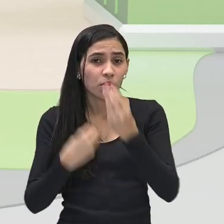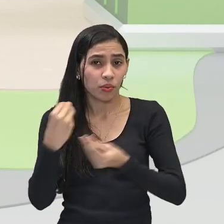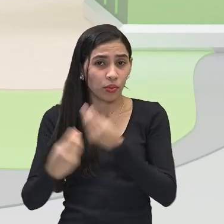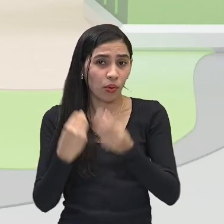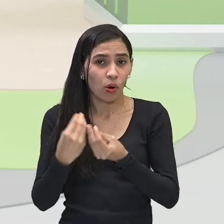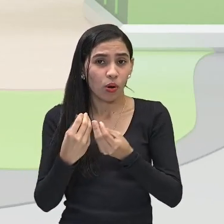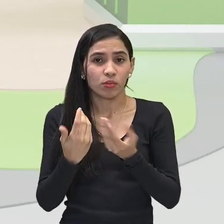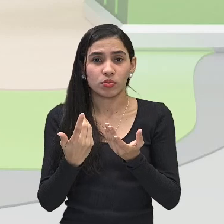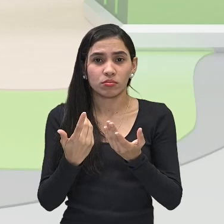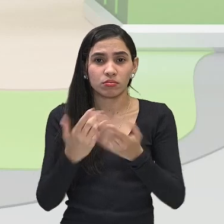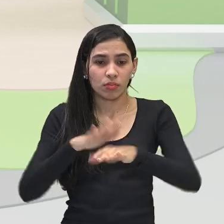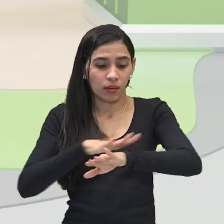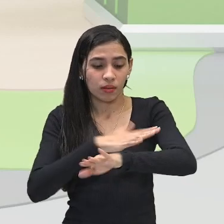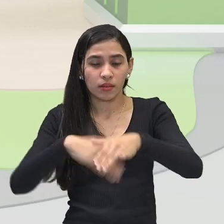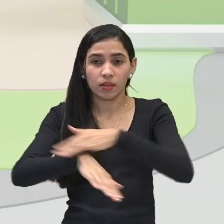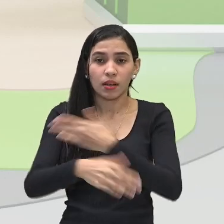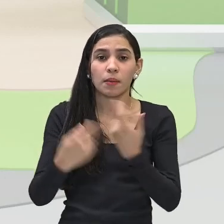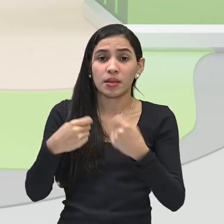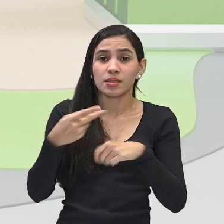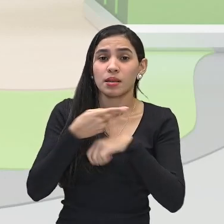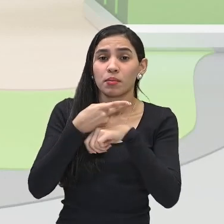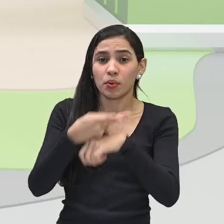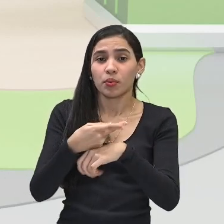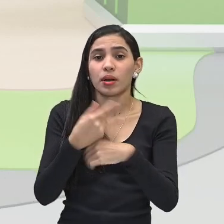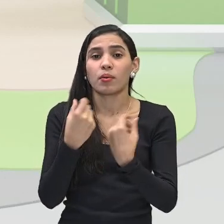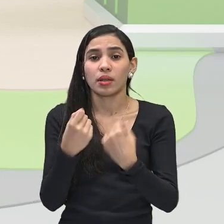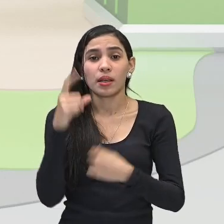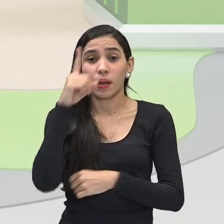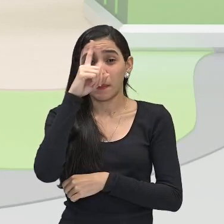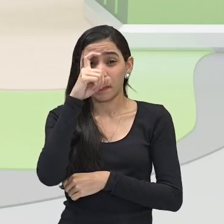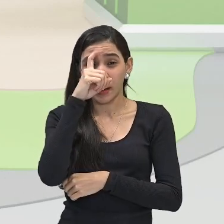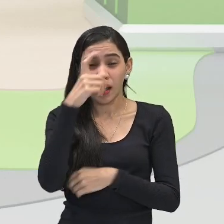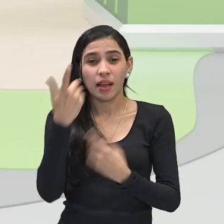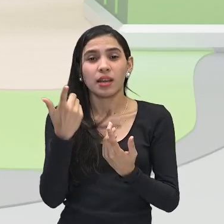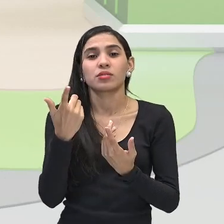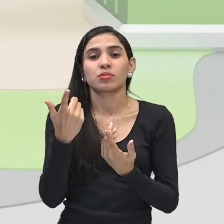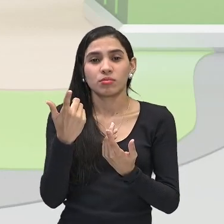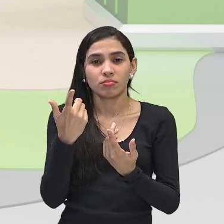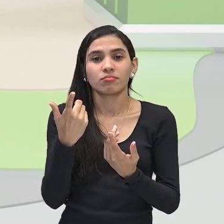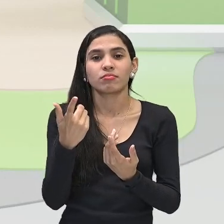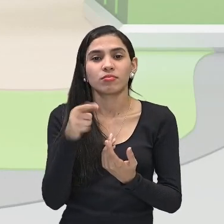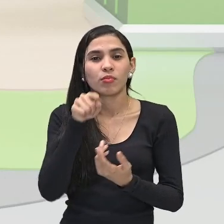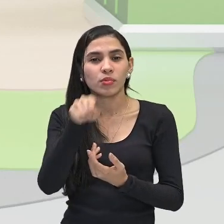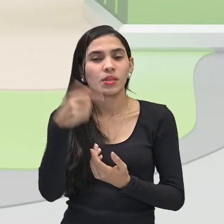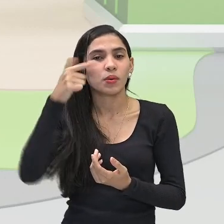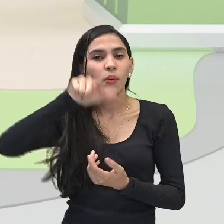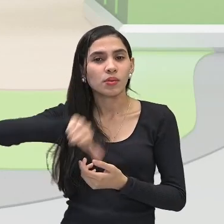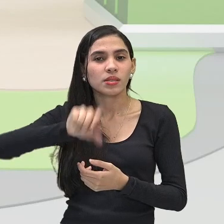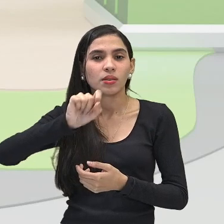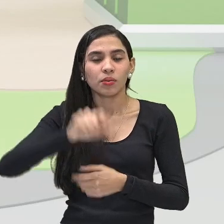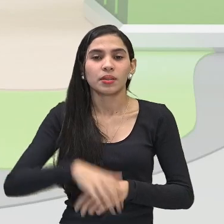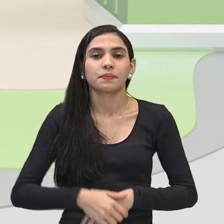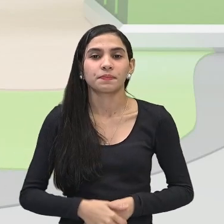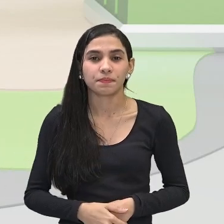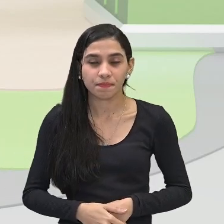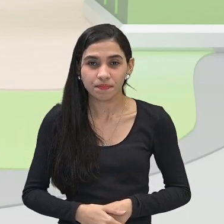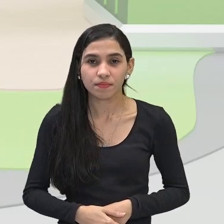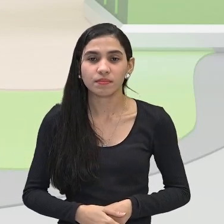alteração na pele, procurar, né? O assistência médica para que você, então, possa